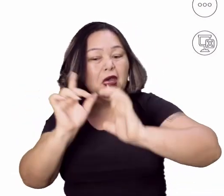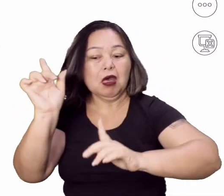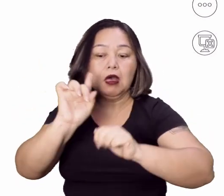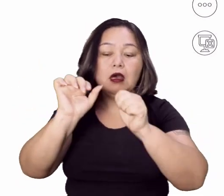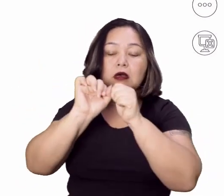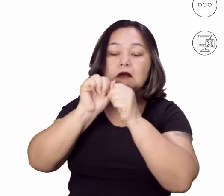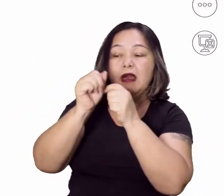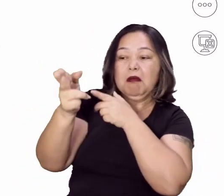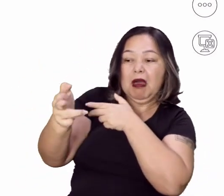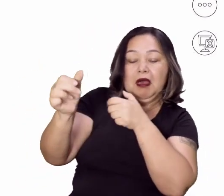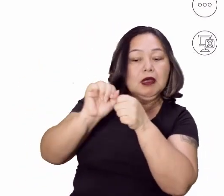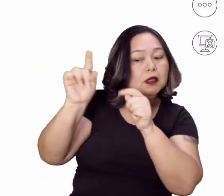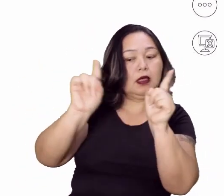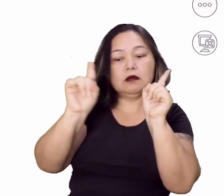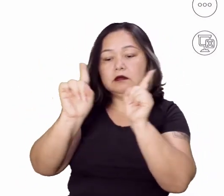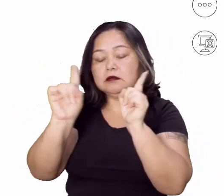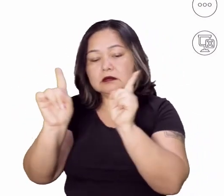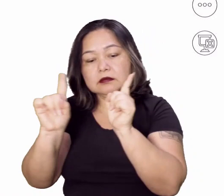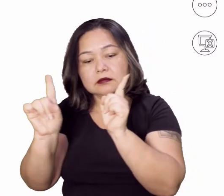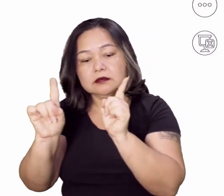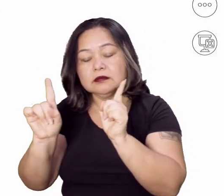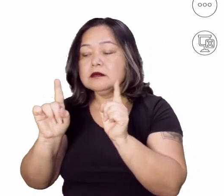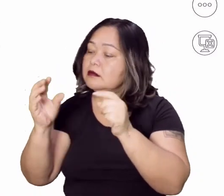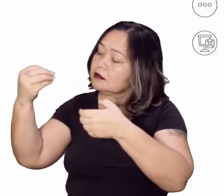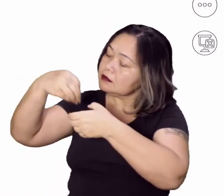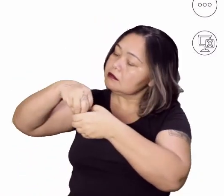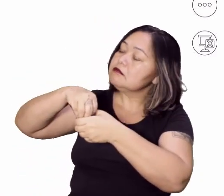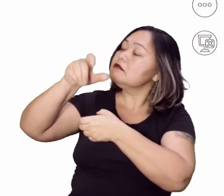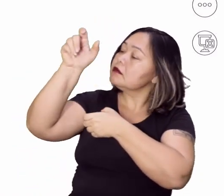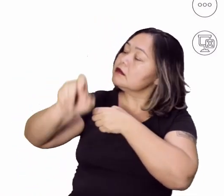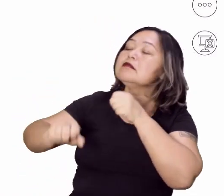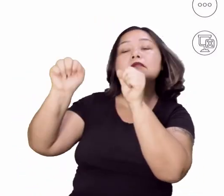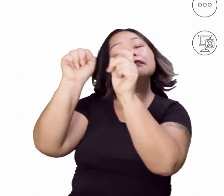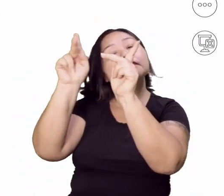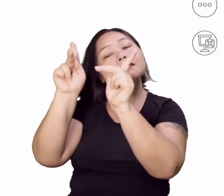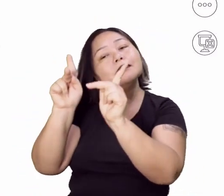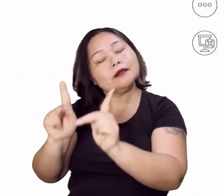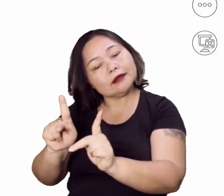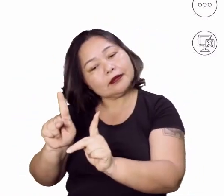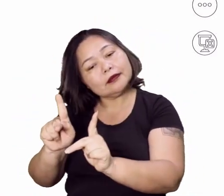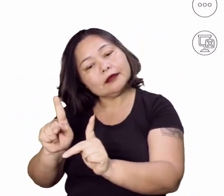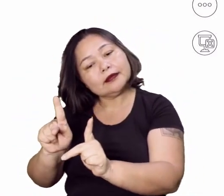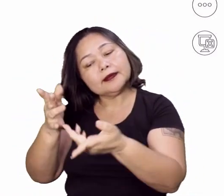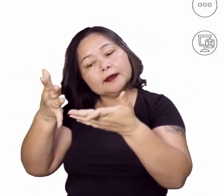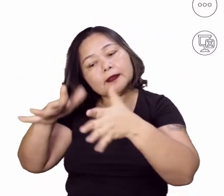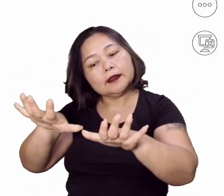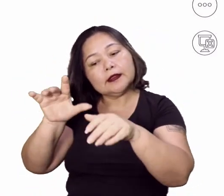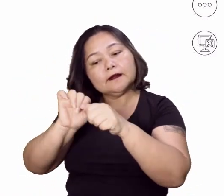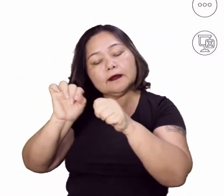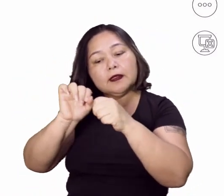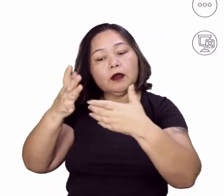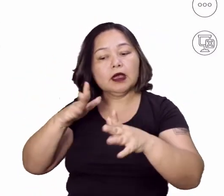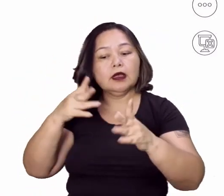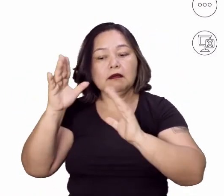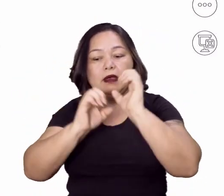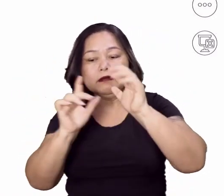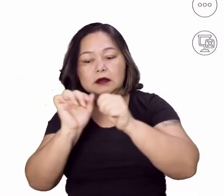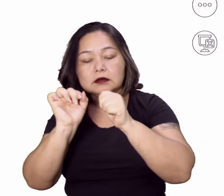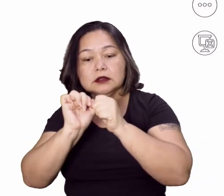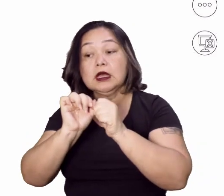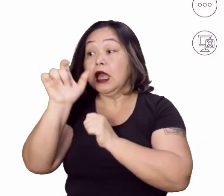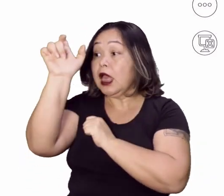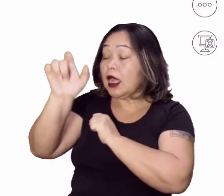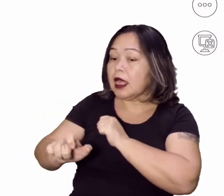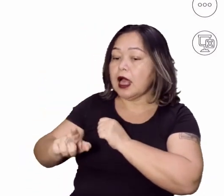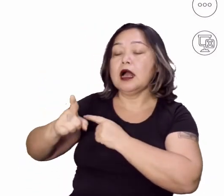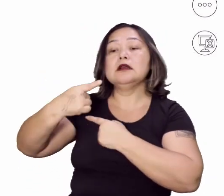não vai para a arma, vai atirar em alguém. Aí você pode dizer que ela é pessoa pacifista. Ela não quer saber de briga. Apesar dele